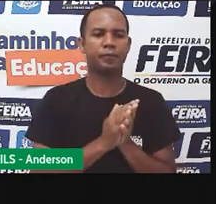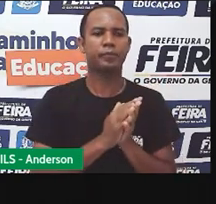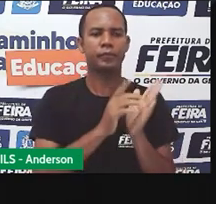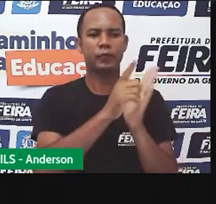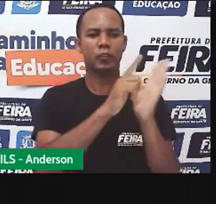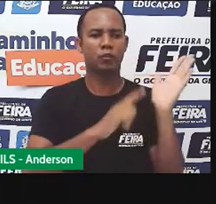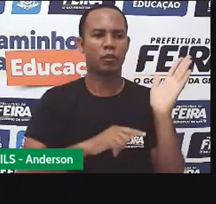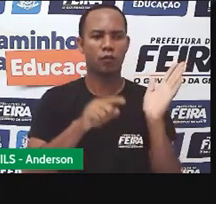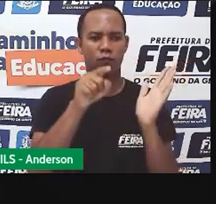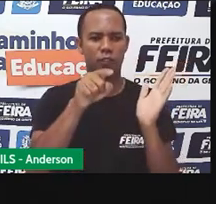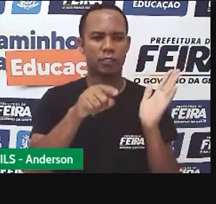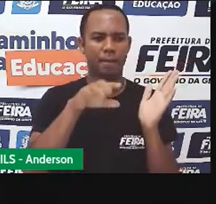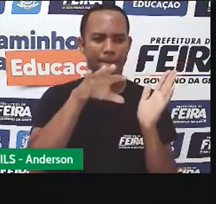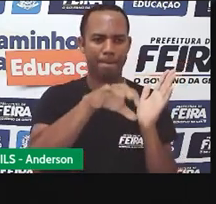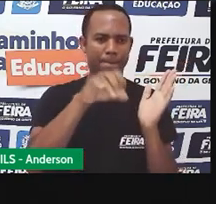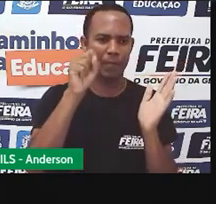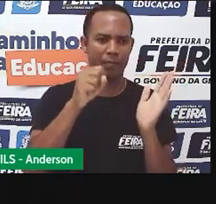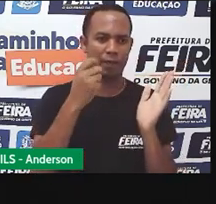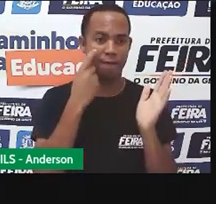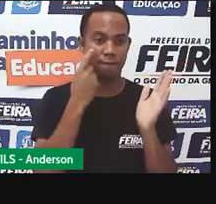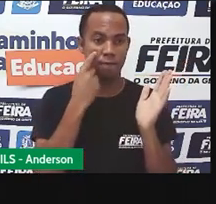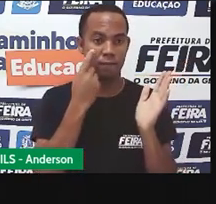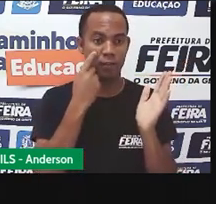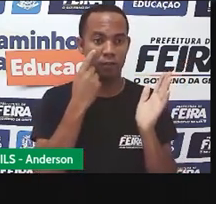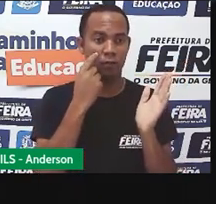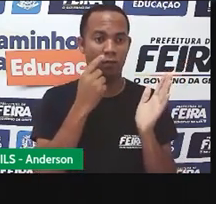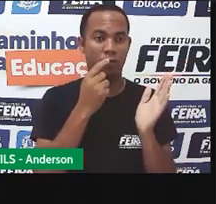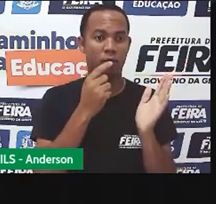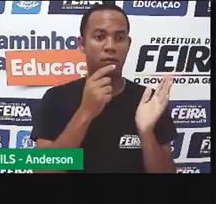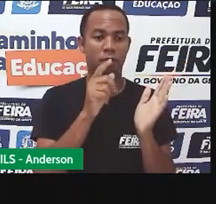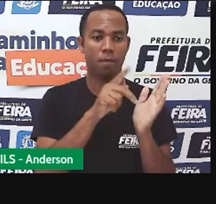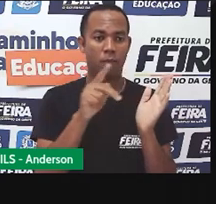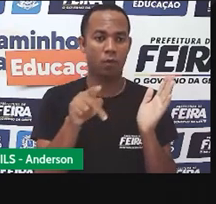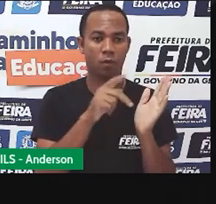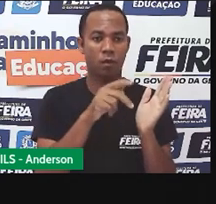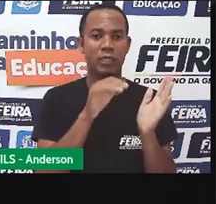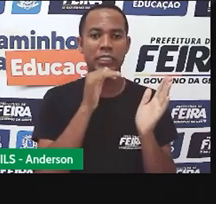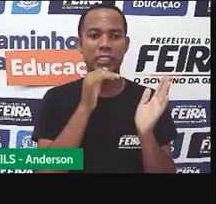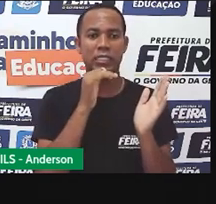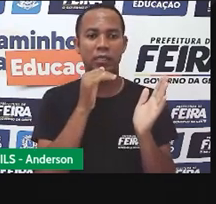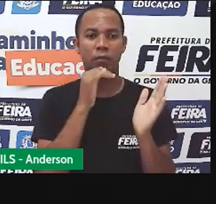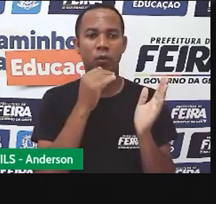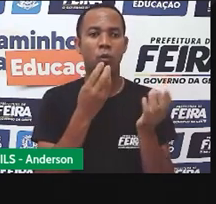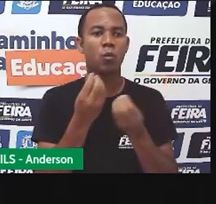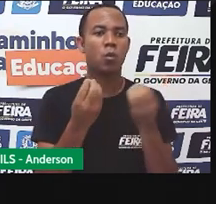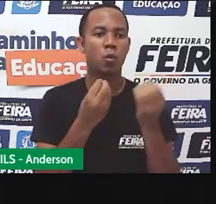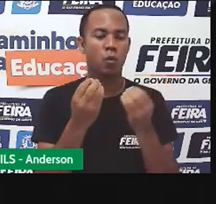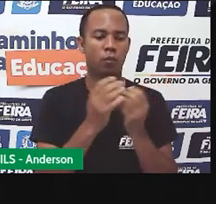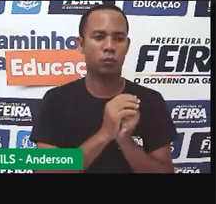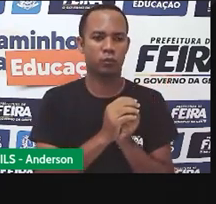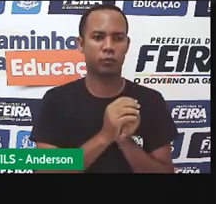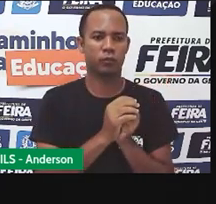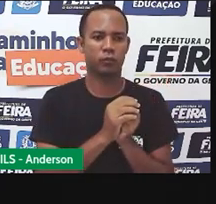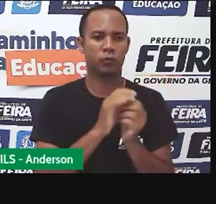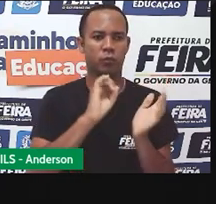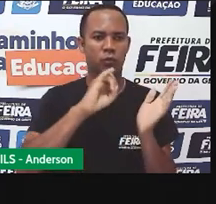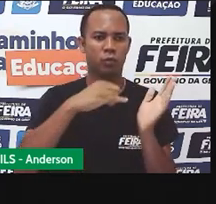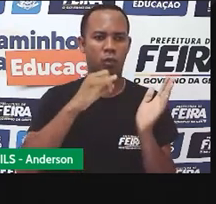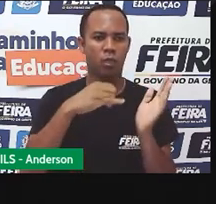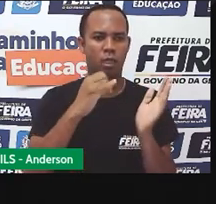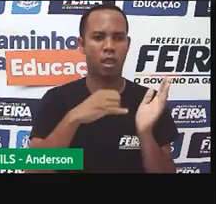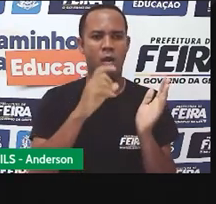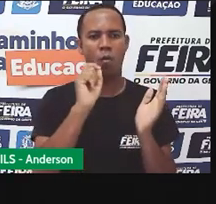você pega aqui, que você está vendo a Pró na mão, ele não é um texto. Esse jornal é um